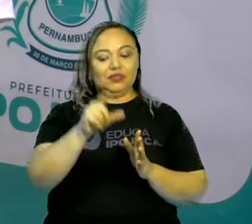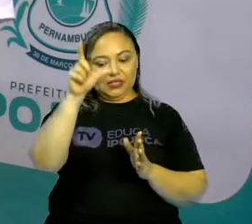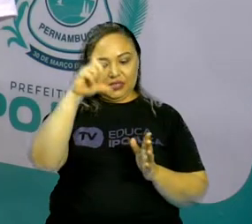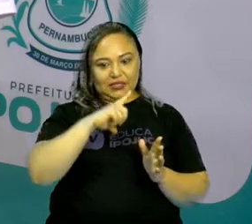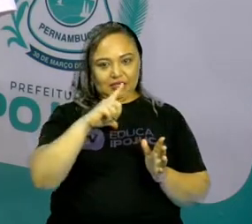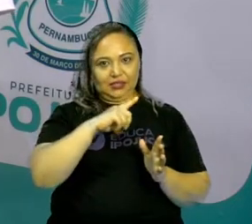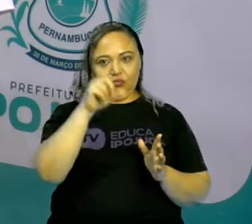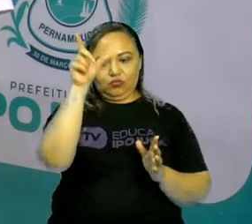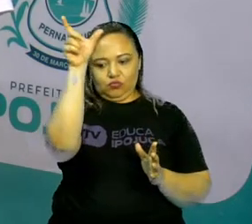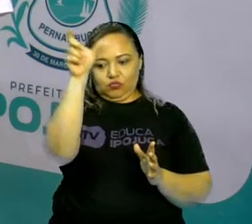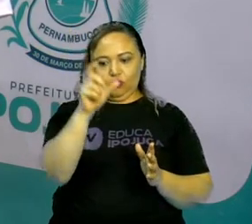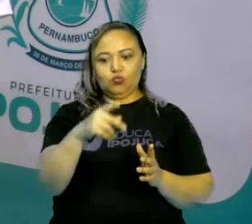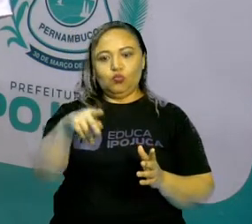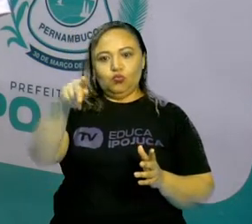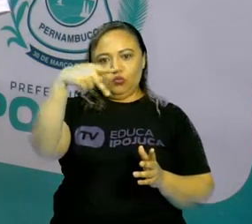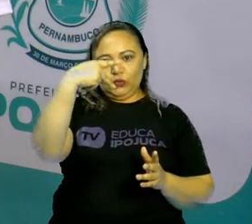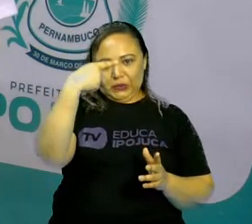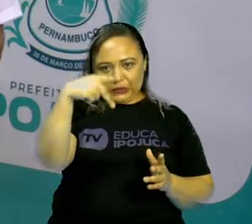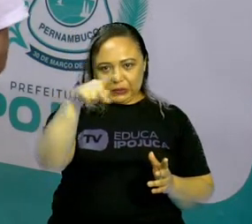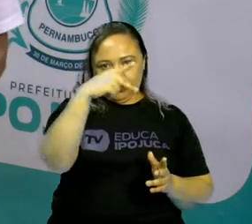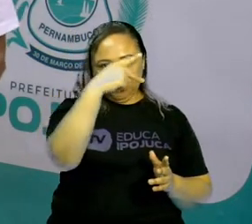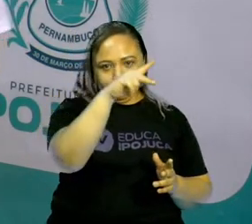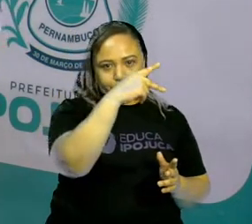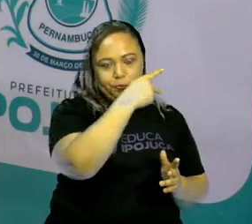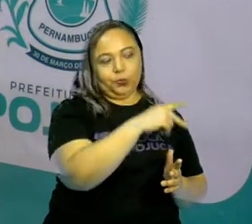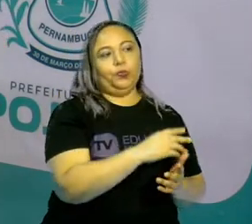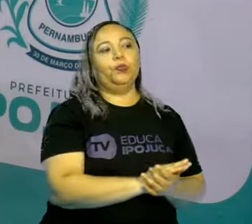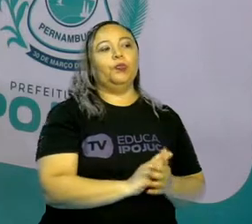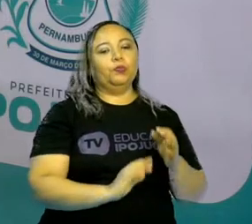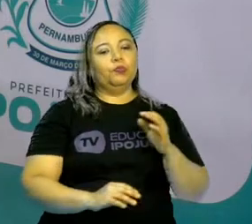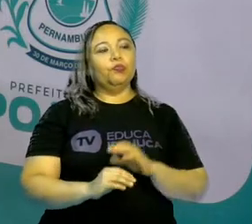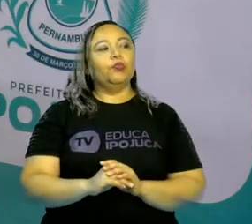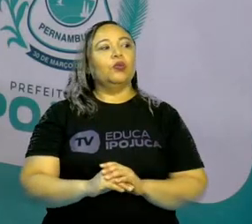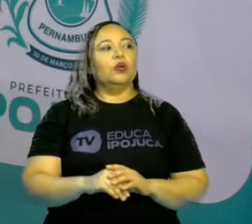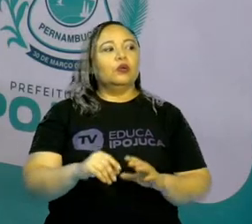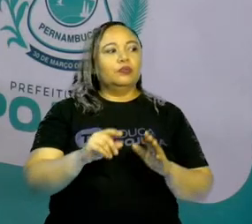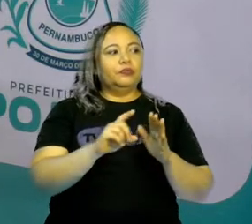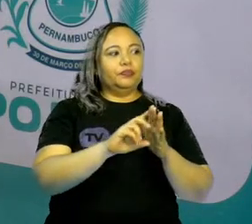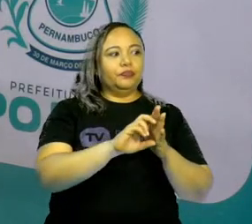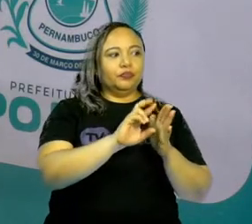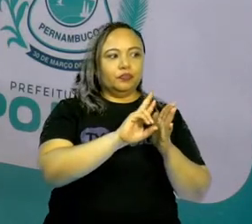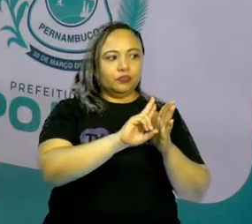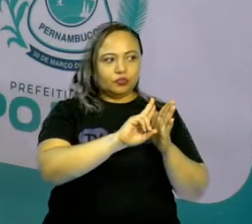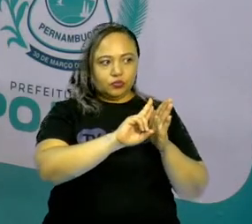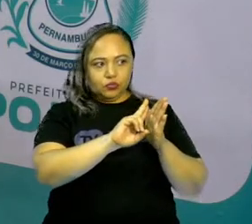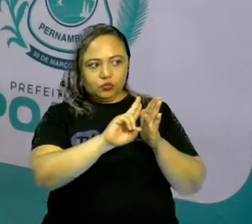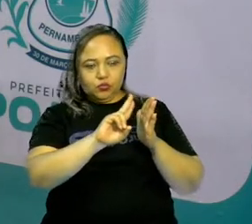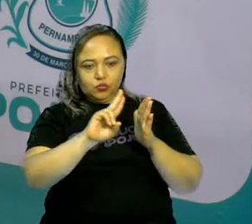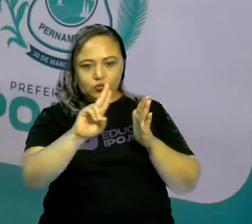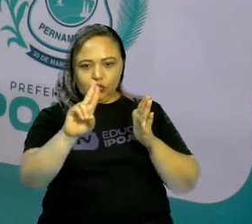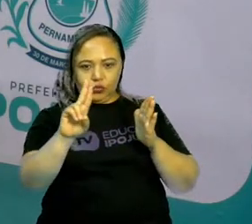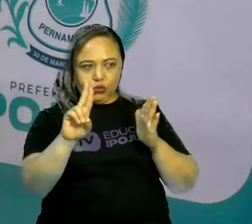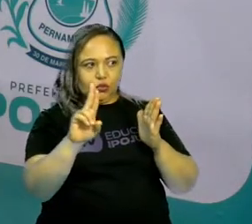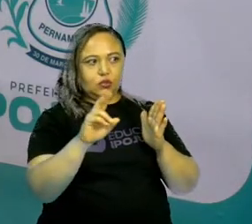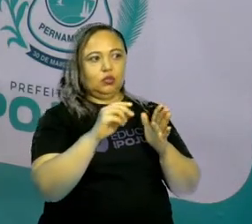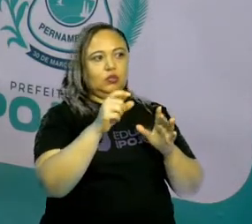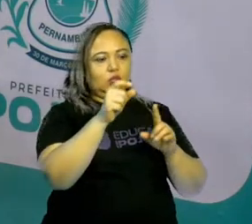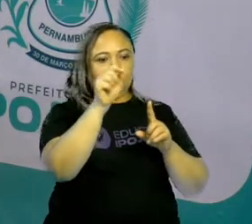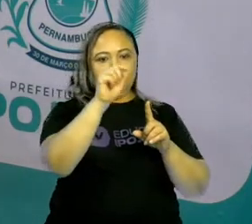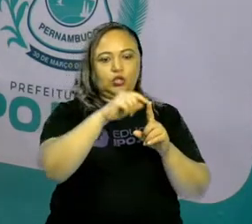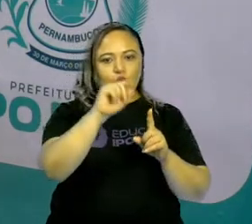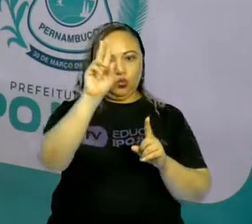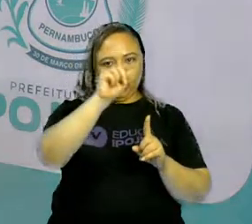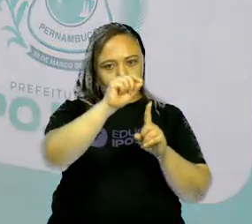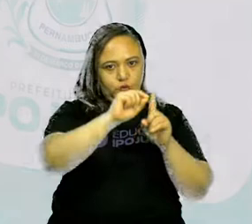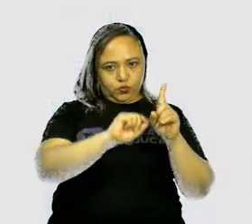fazer, para ser organizado. Mas aqui existe, ó, conta do mês, tem o